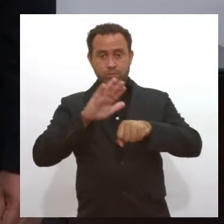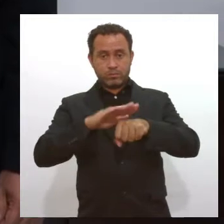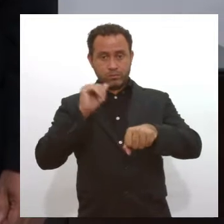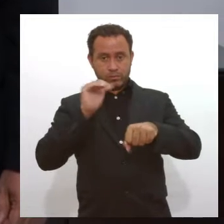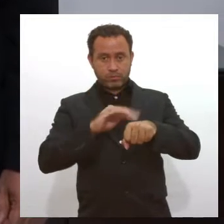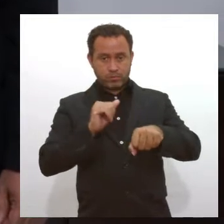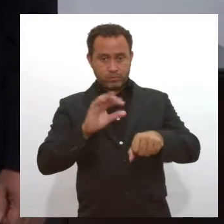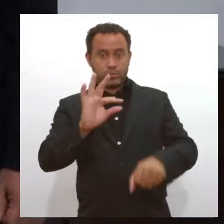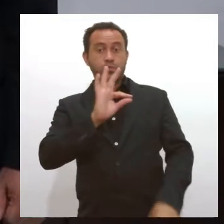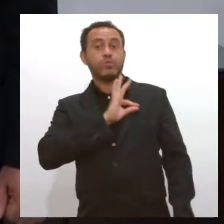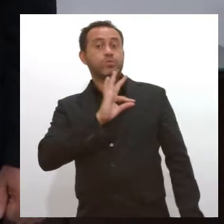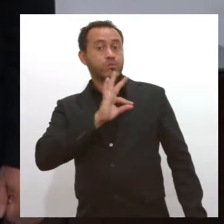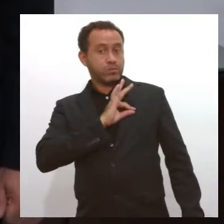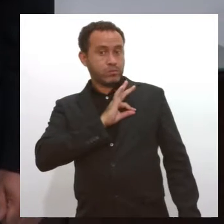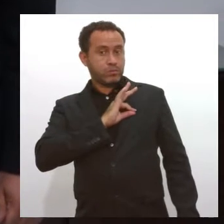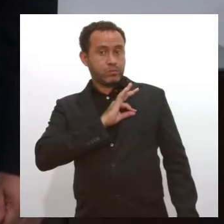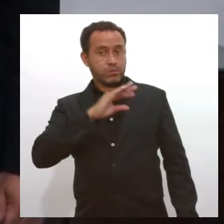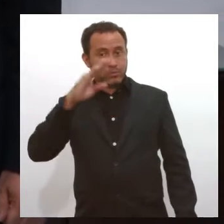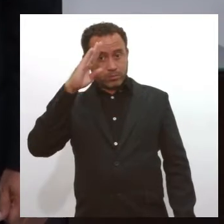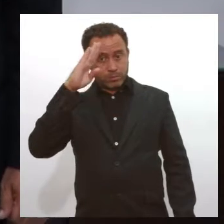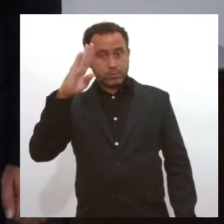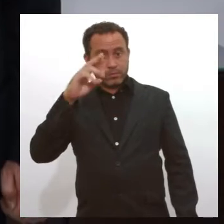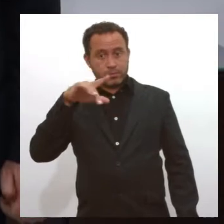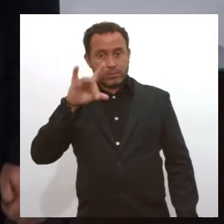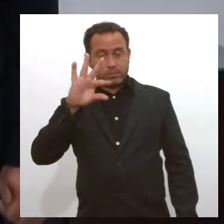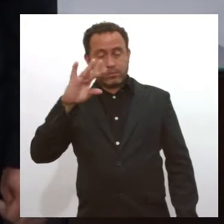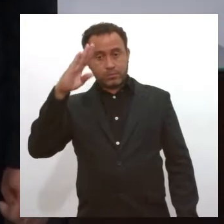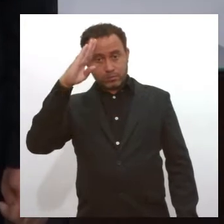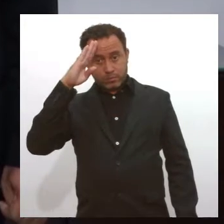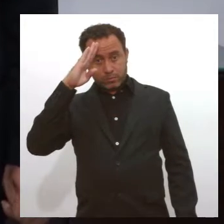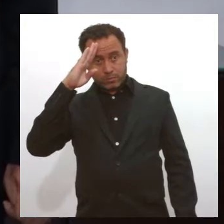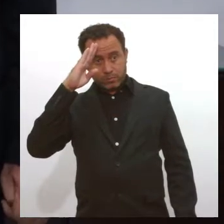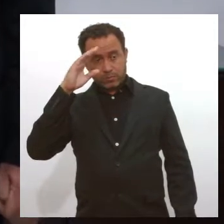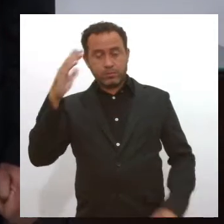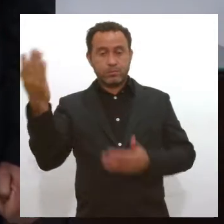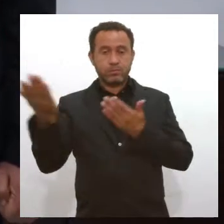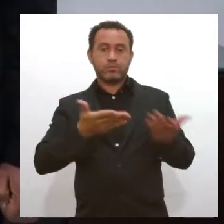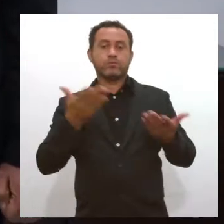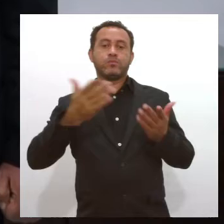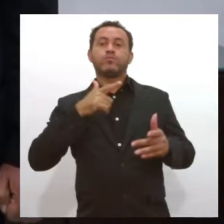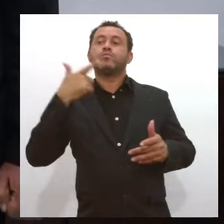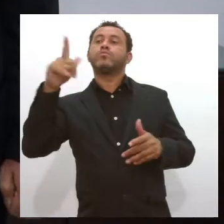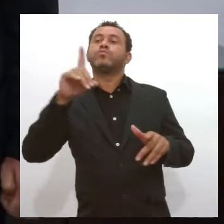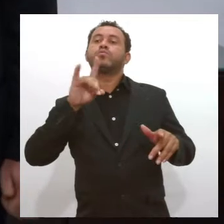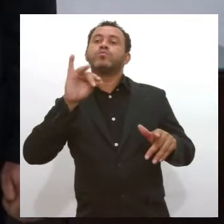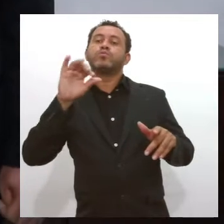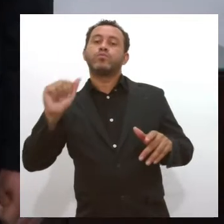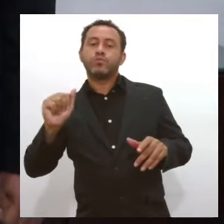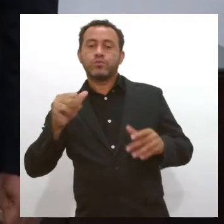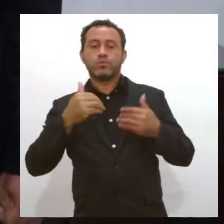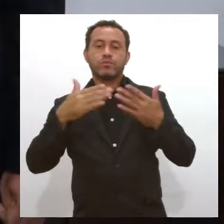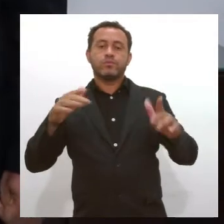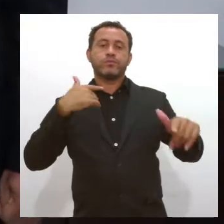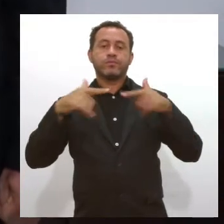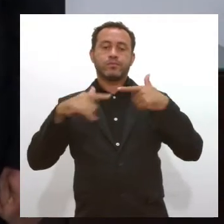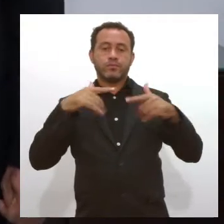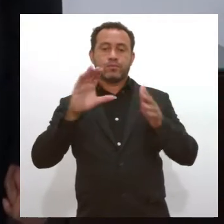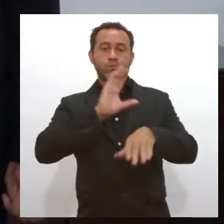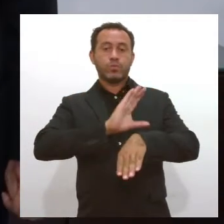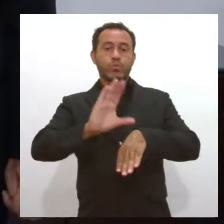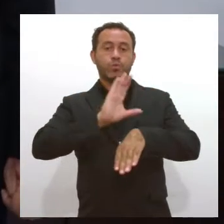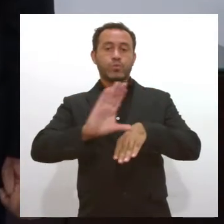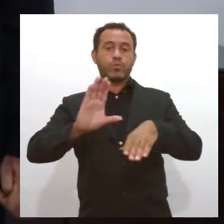Os policiais militares, principalmente os soldados, serão convocados nos próximos dias para iniciar o curso de formação.